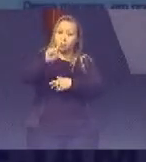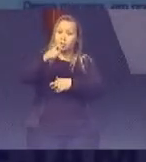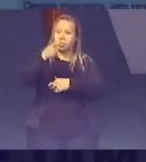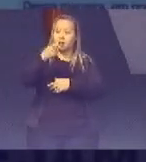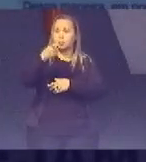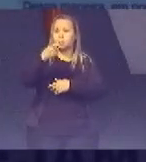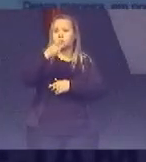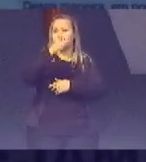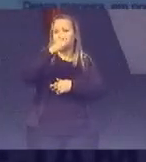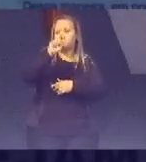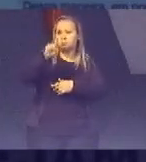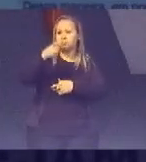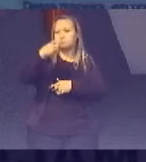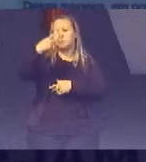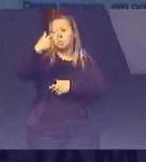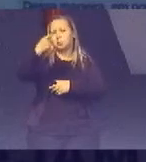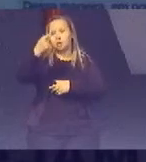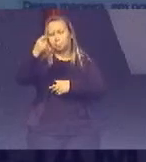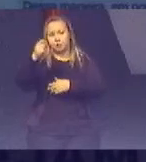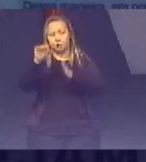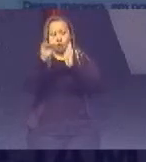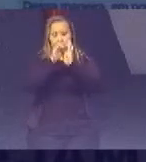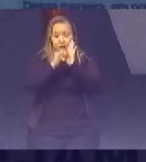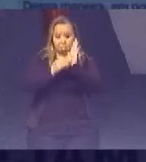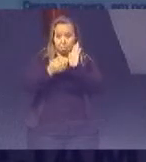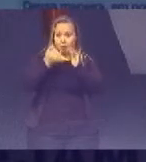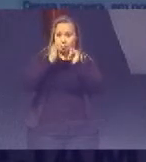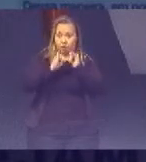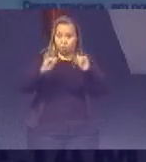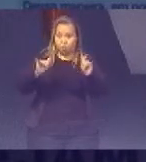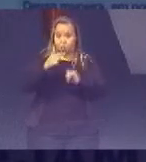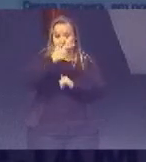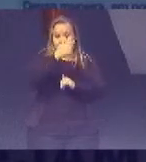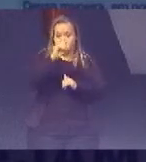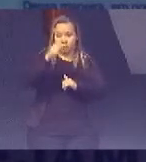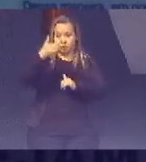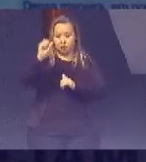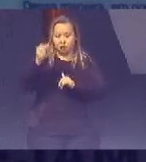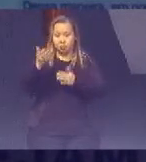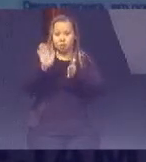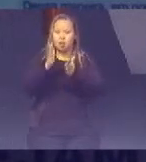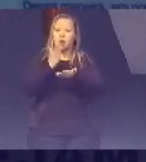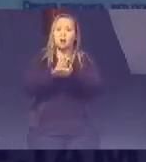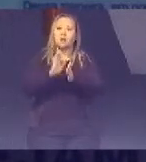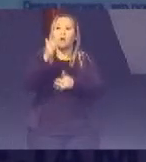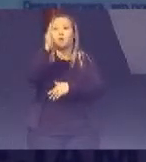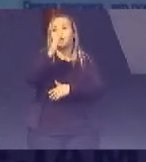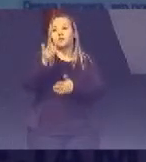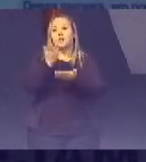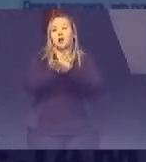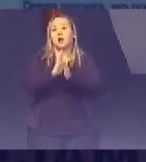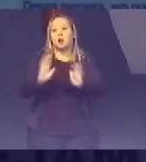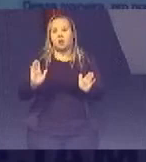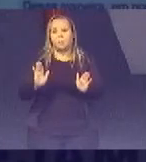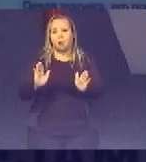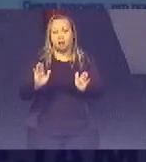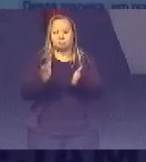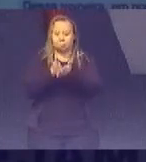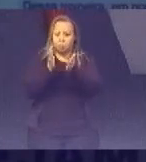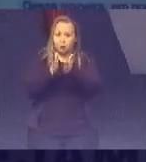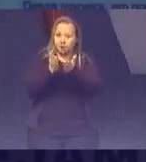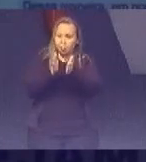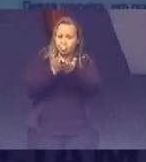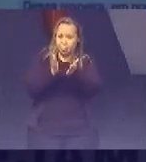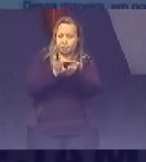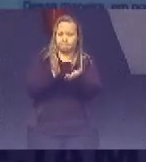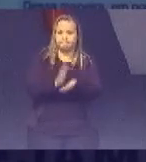com dados De 2016 O Brasil teria Que retirar Da pobreza extrema Cerca de 12% Da sua população